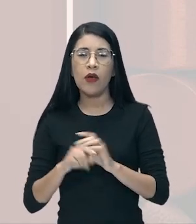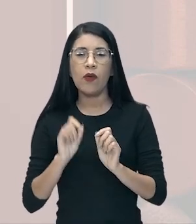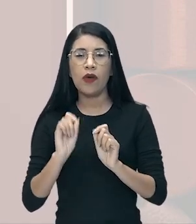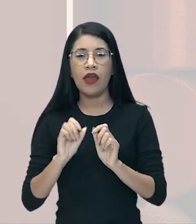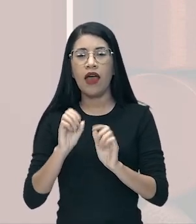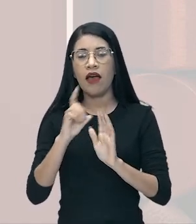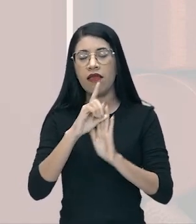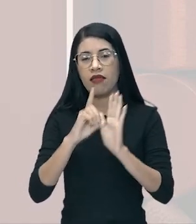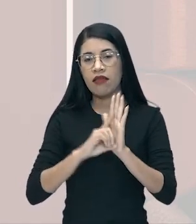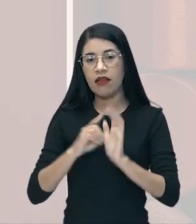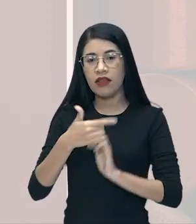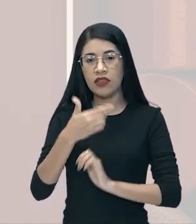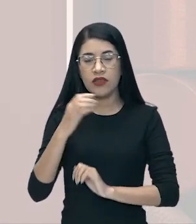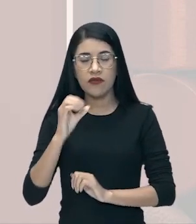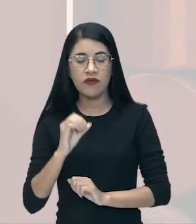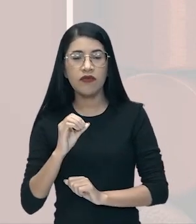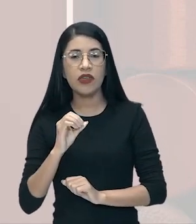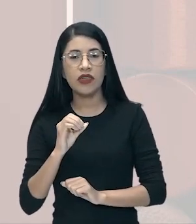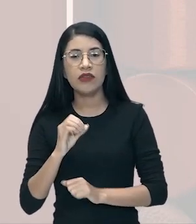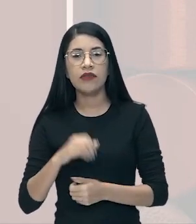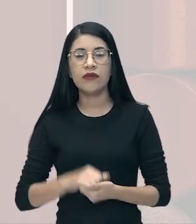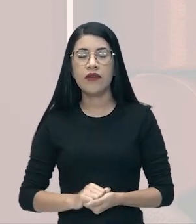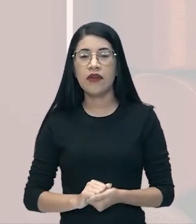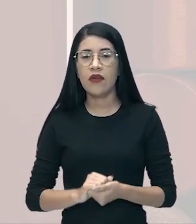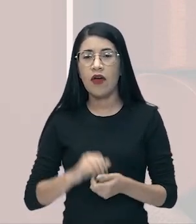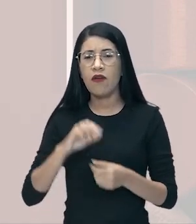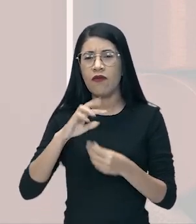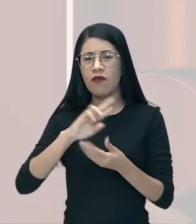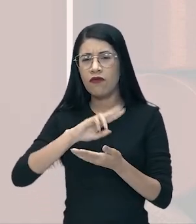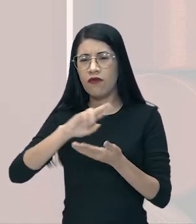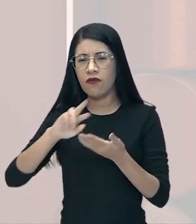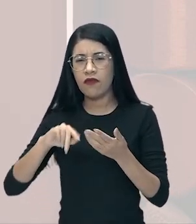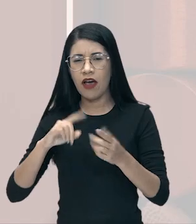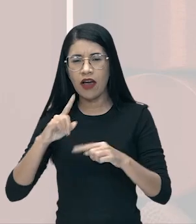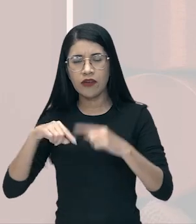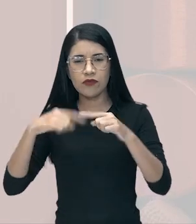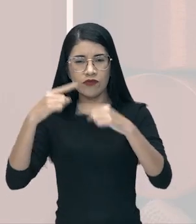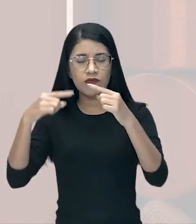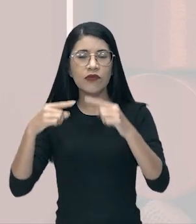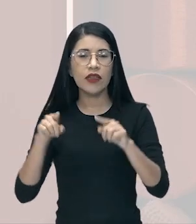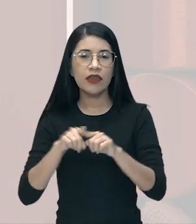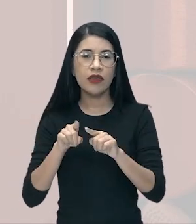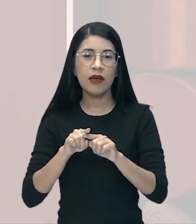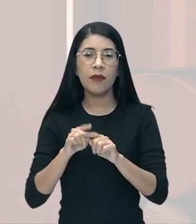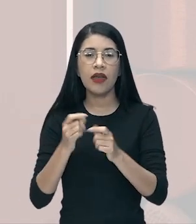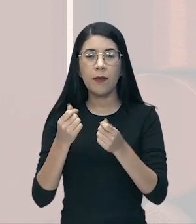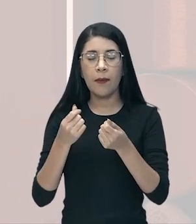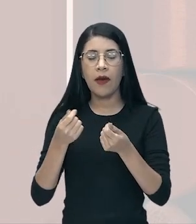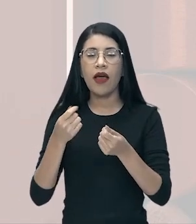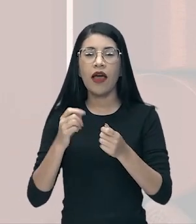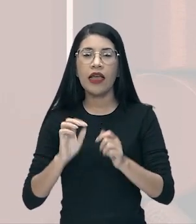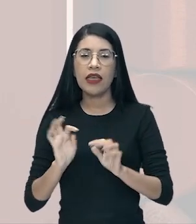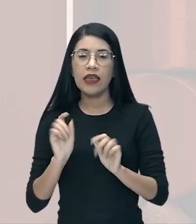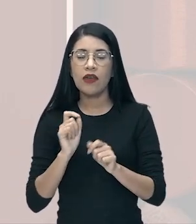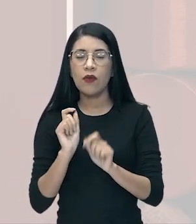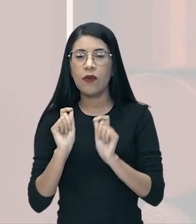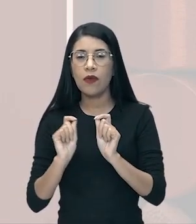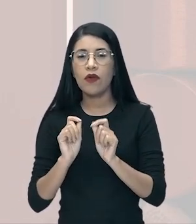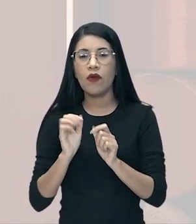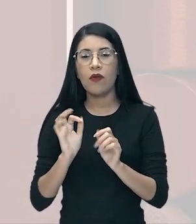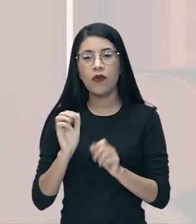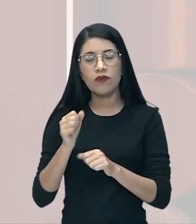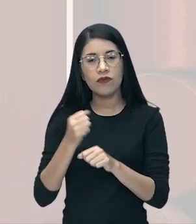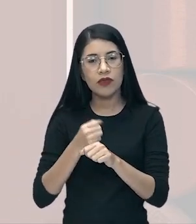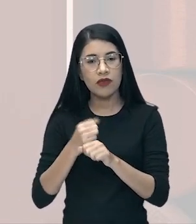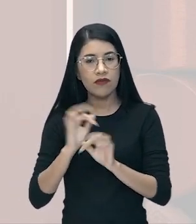20, os loucos anos 20, um período de grande prosperidade econômica que ficou conhecido como os Anos Felizes, mas que vai